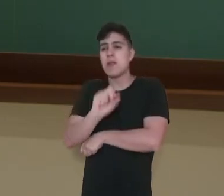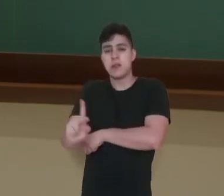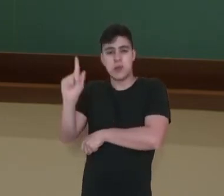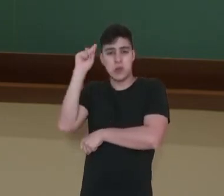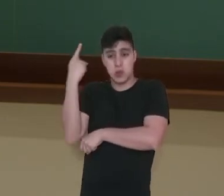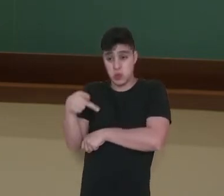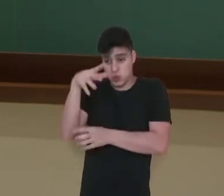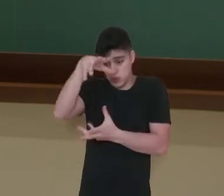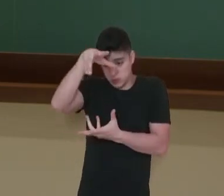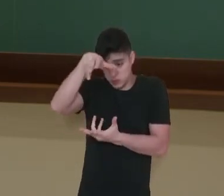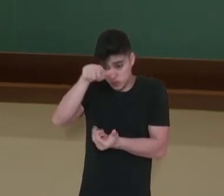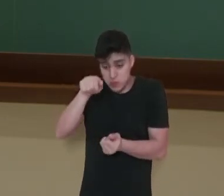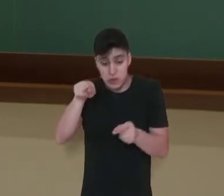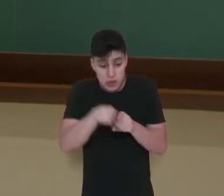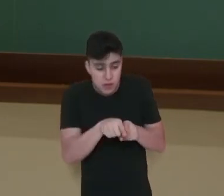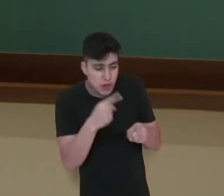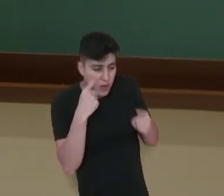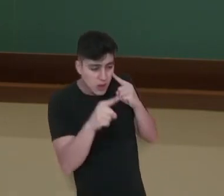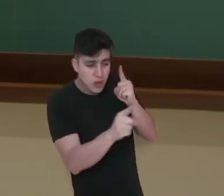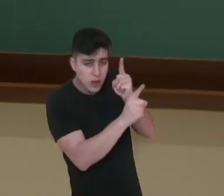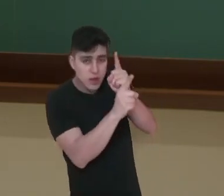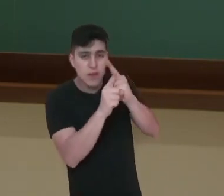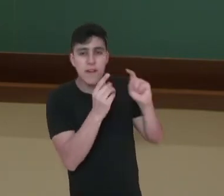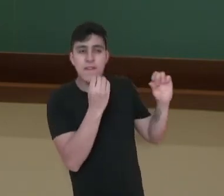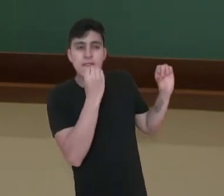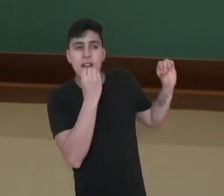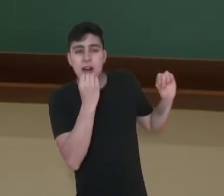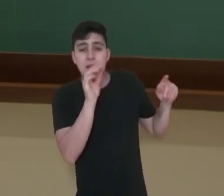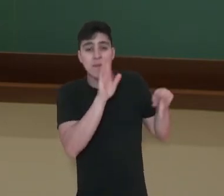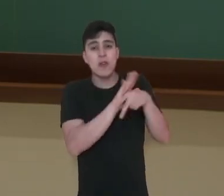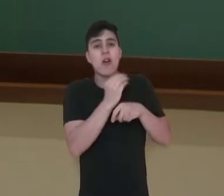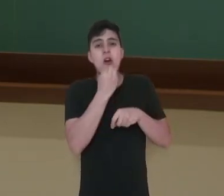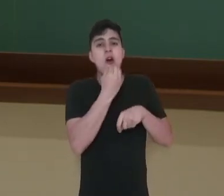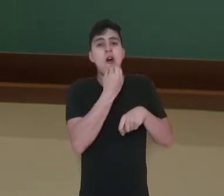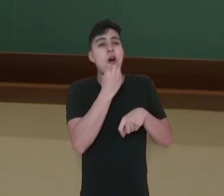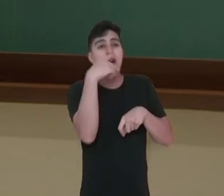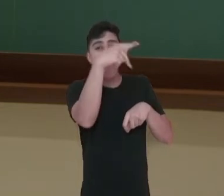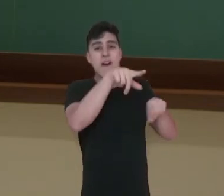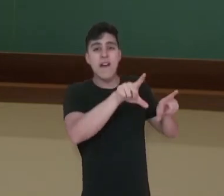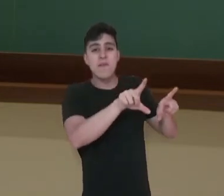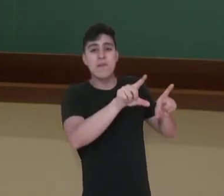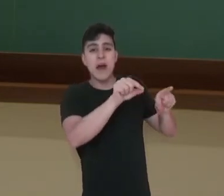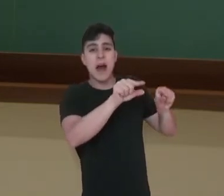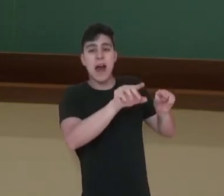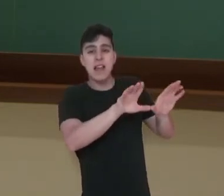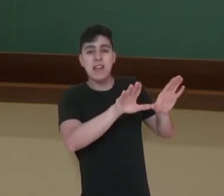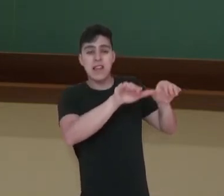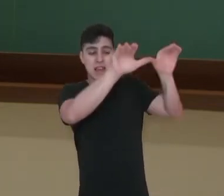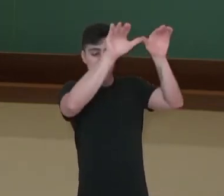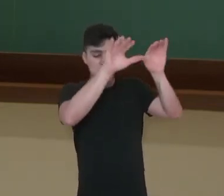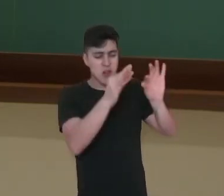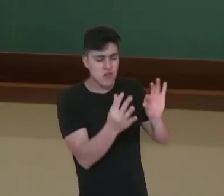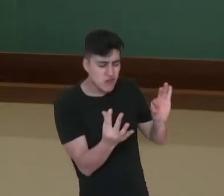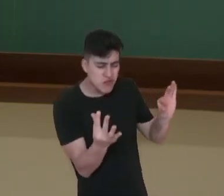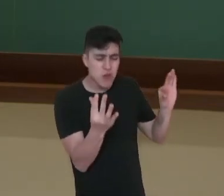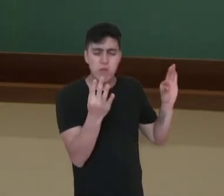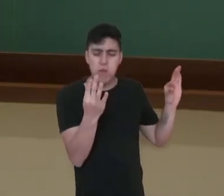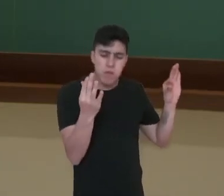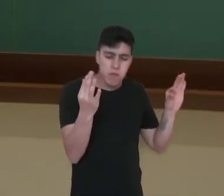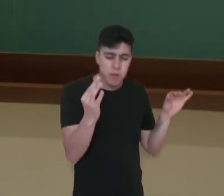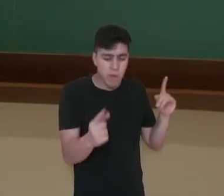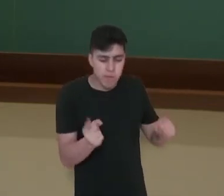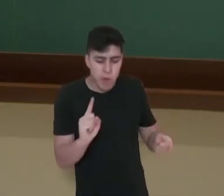encontradas flautas de ossos de pássaro, como mostra a imagem ao lado, que era utilizado para tocar,